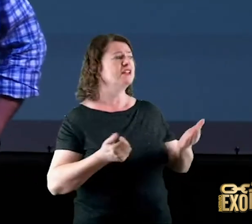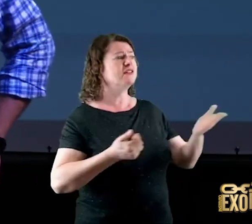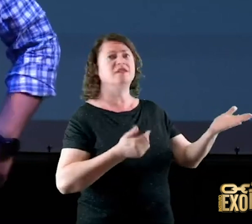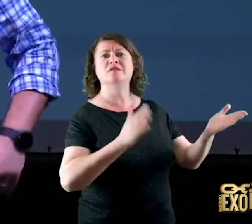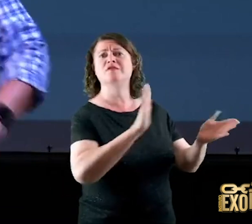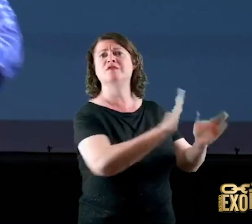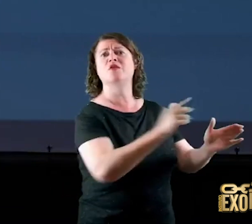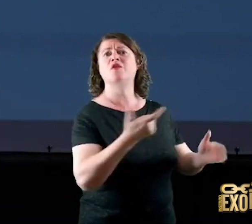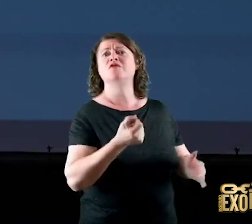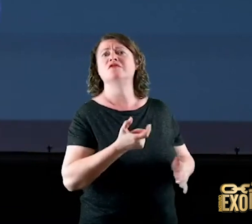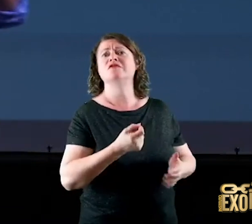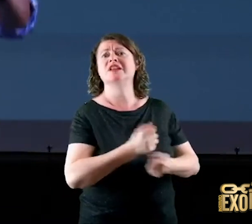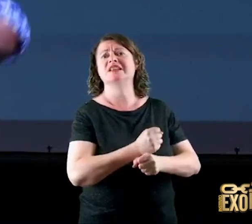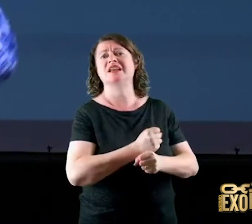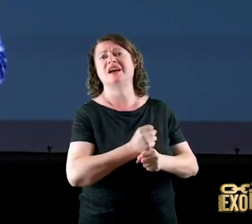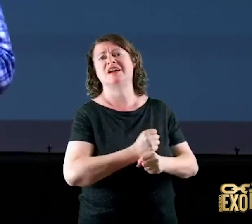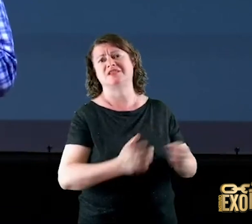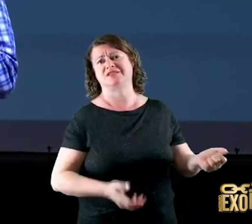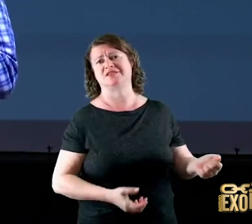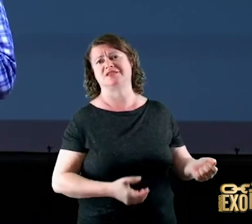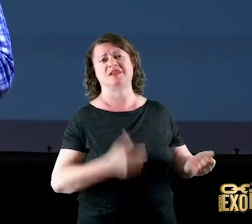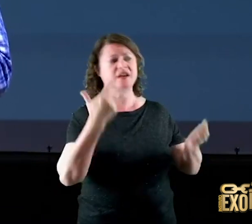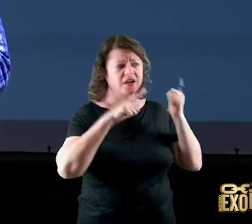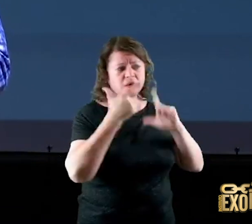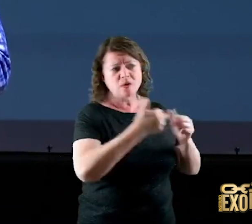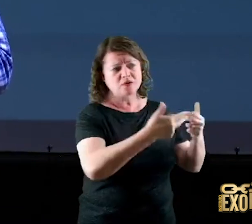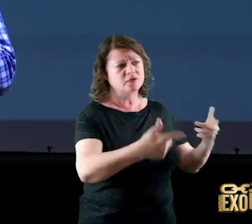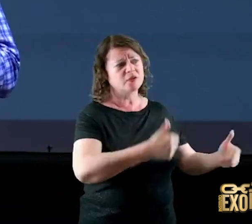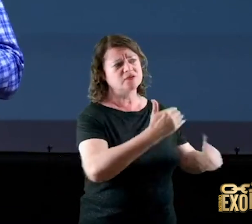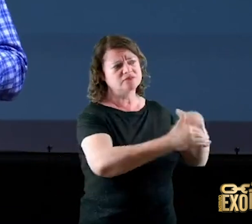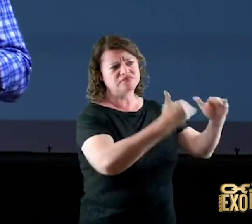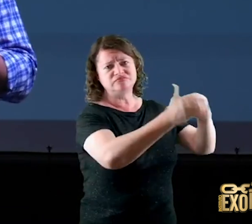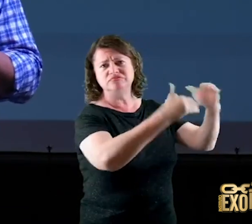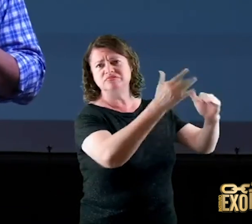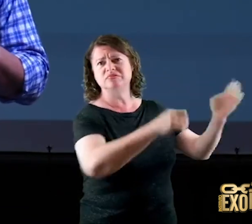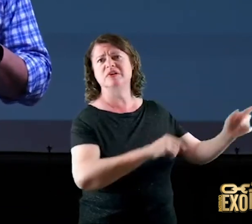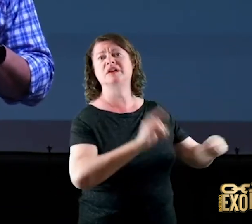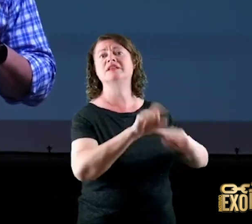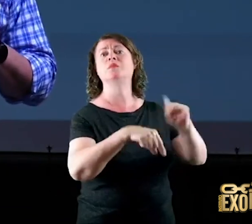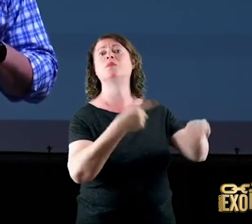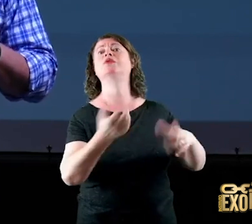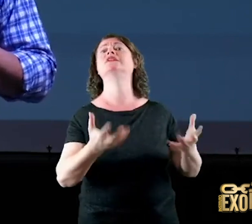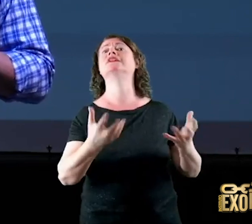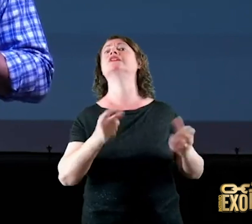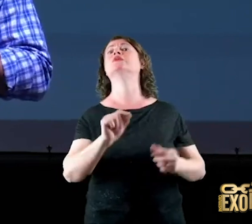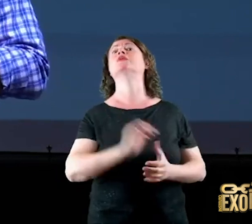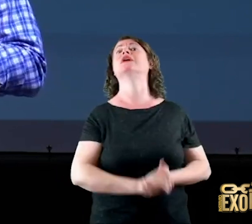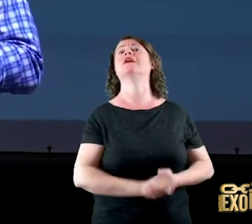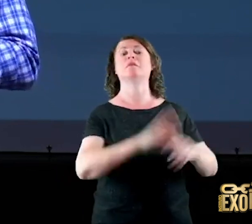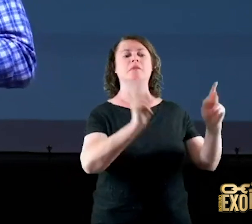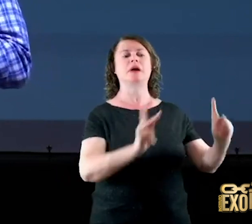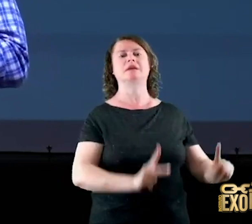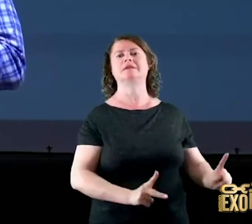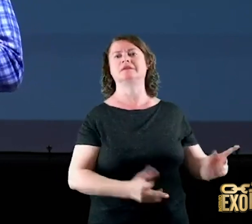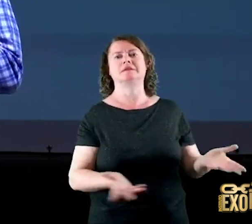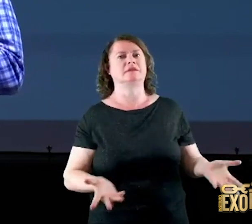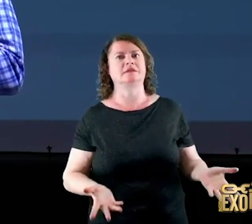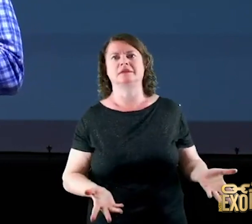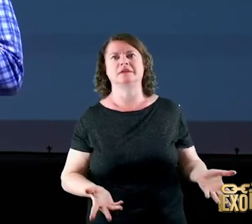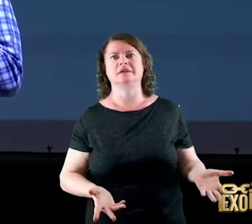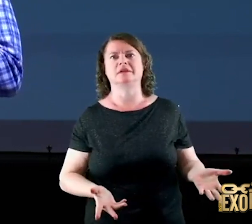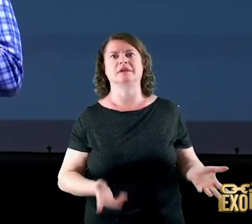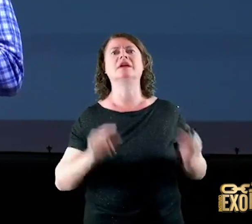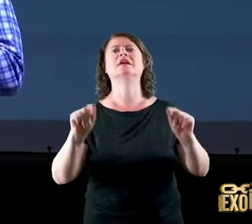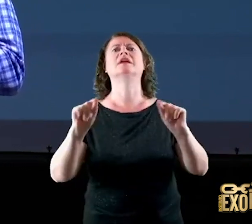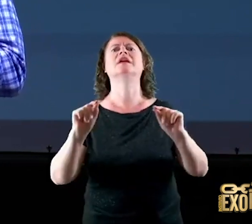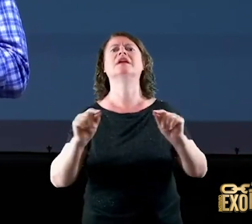tem uma hora na vida da gente que a gente já conquistou tudo aí a gente quer paz e paz só quem vai dar para a gente é Deus